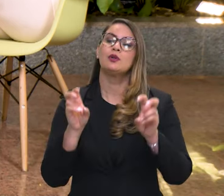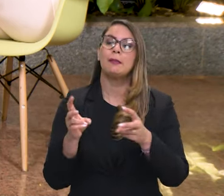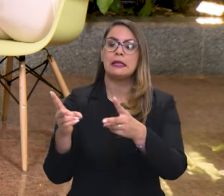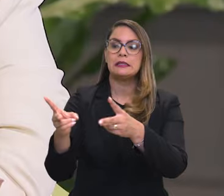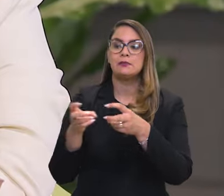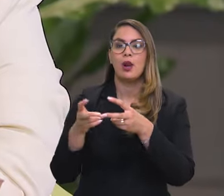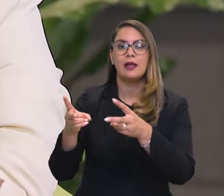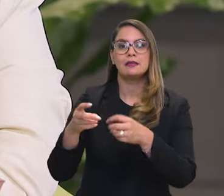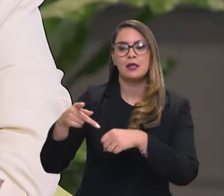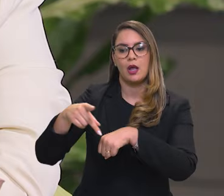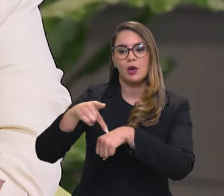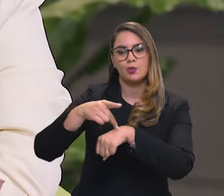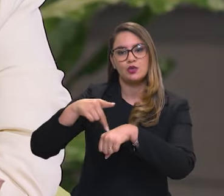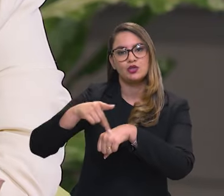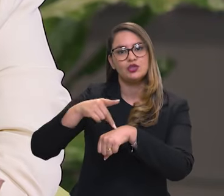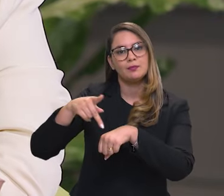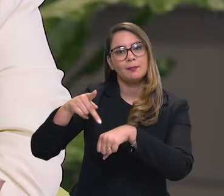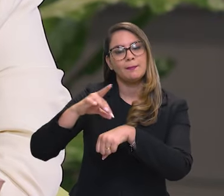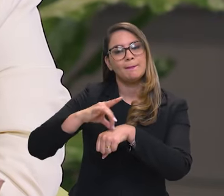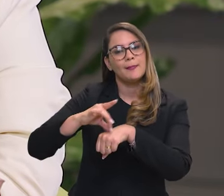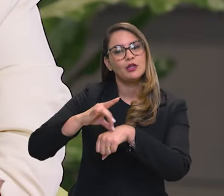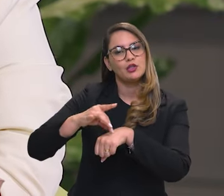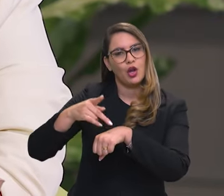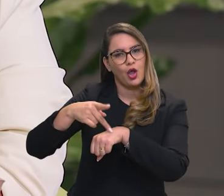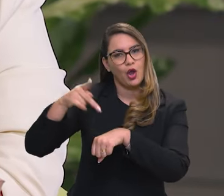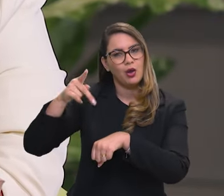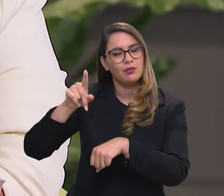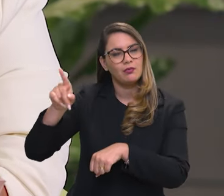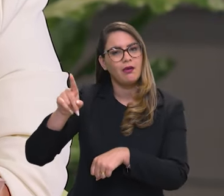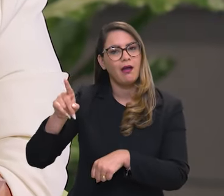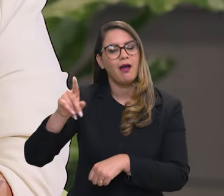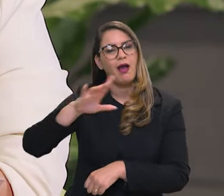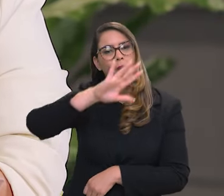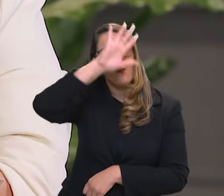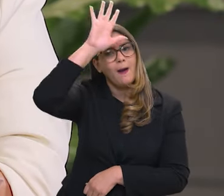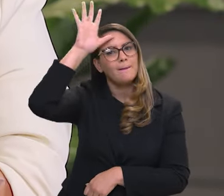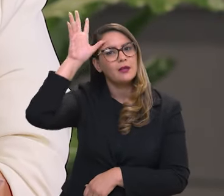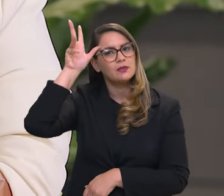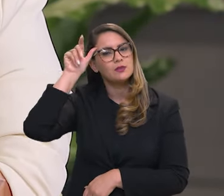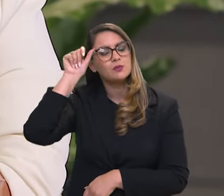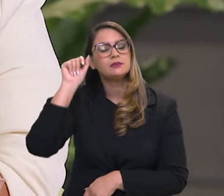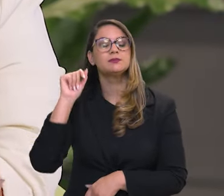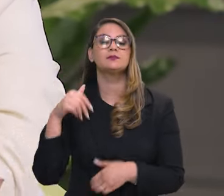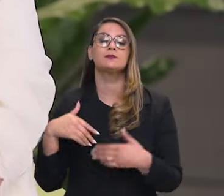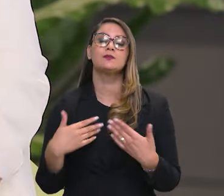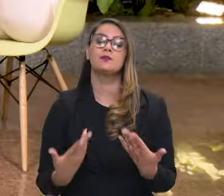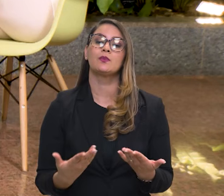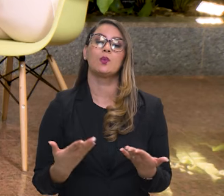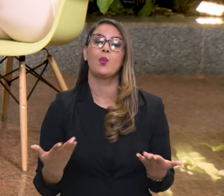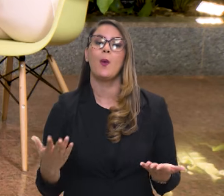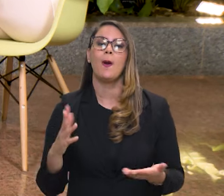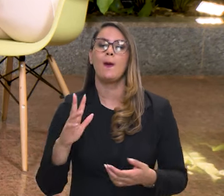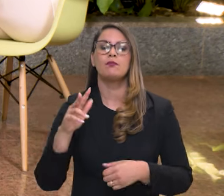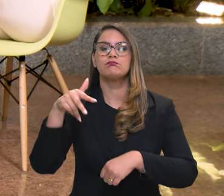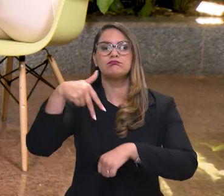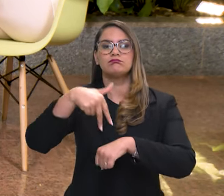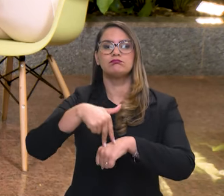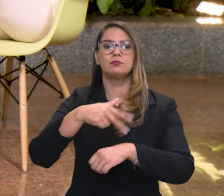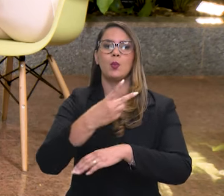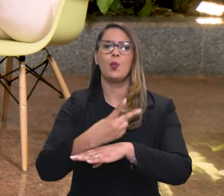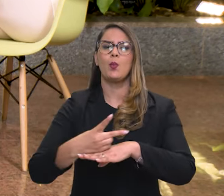questão da exploração de petróleo na Foz do Amazonas. Qual tem sido o